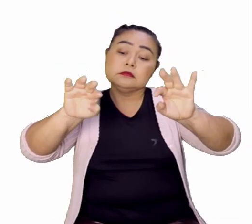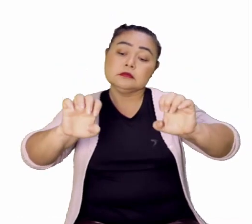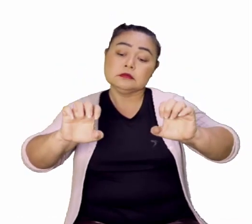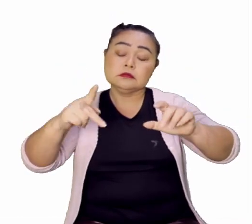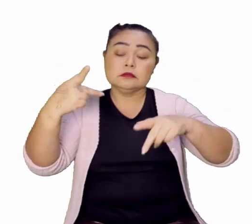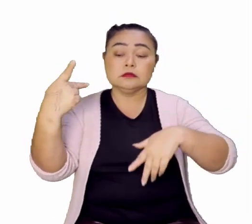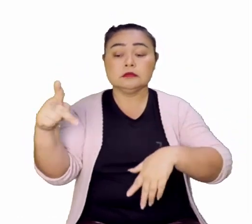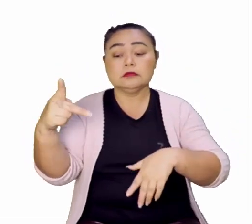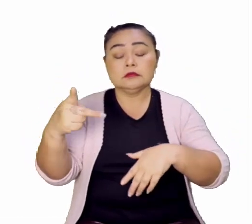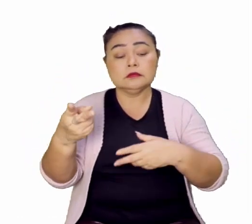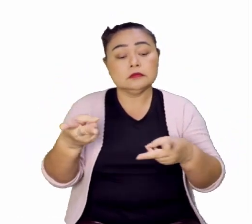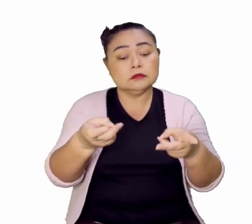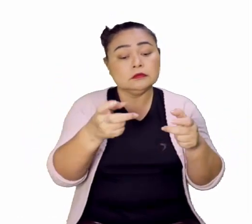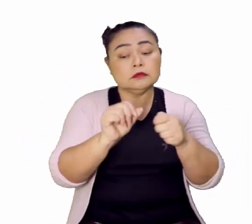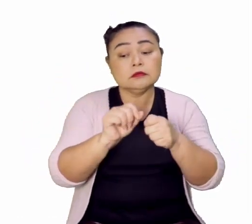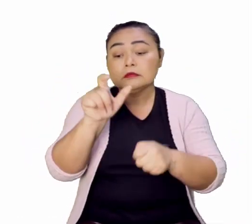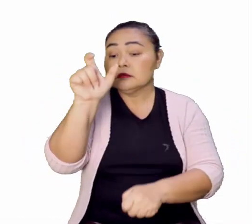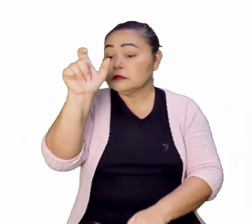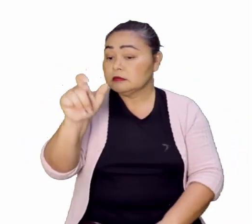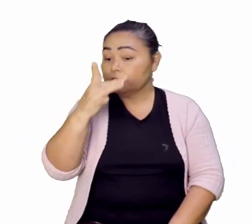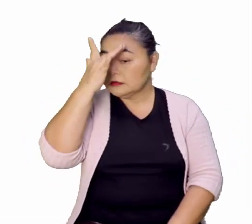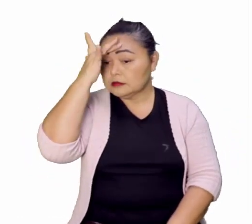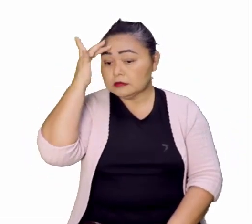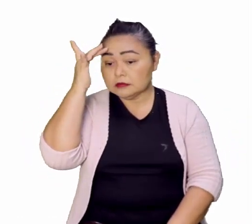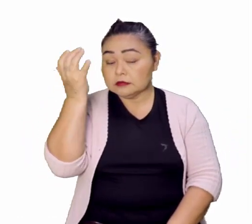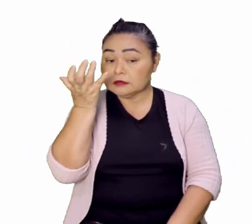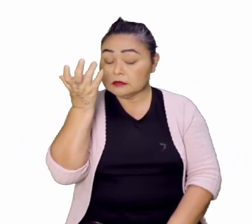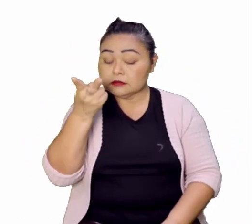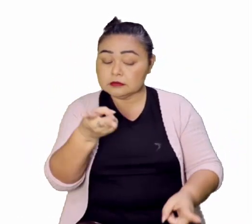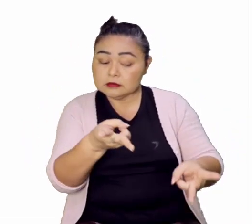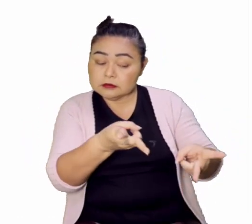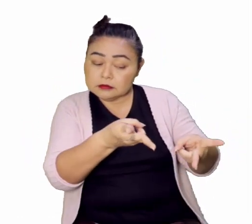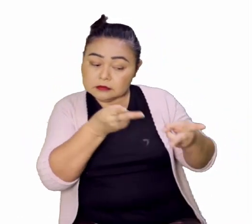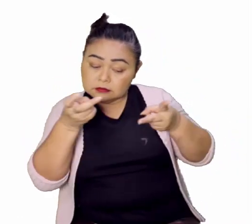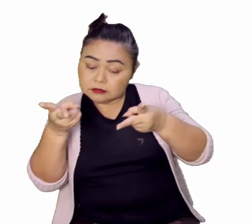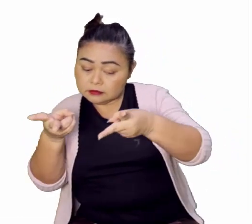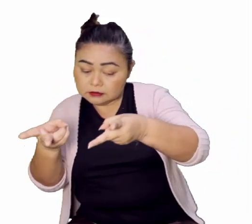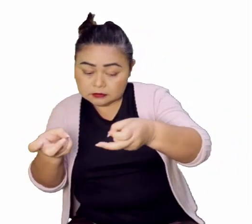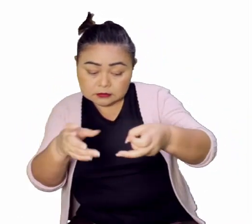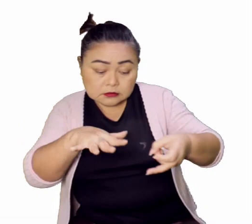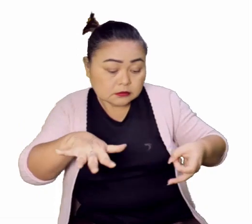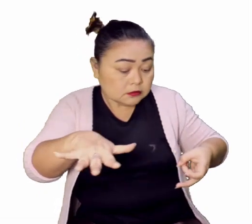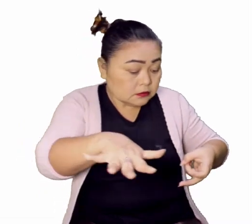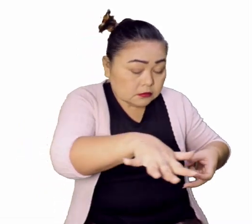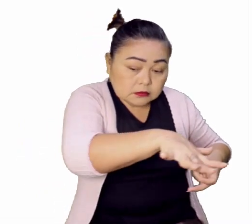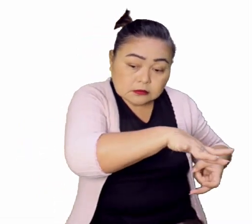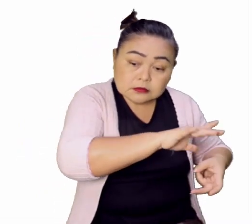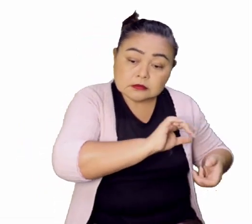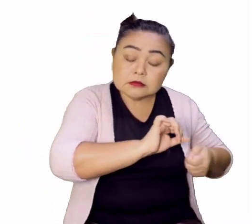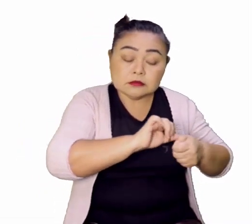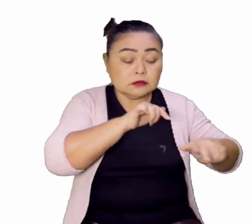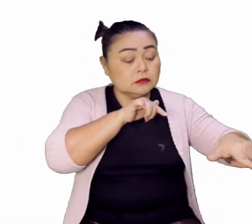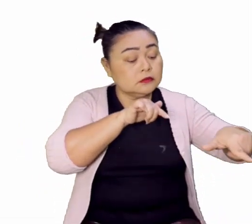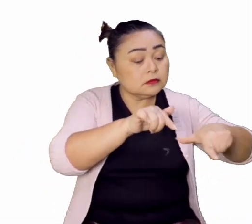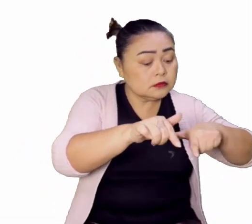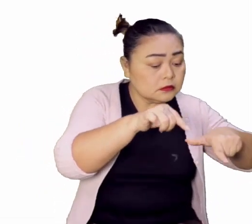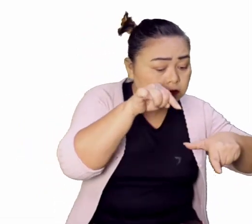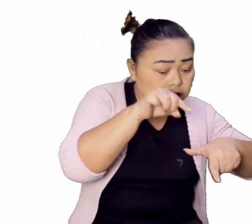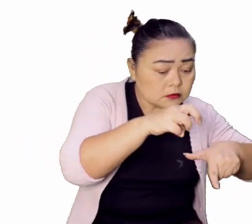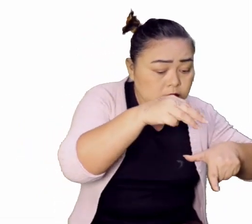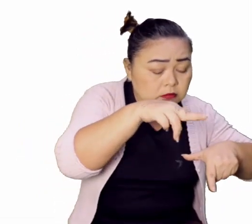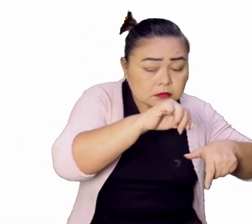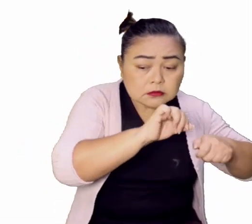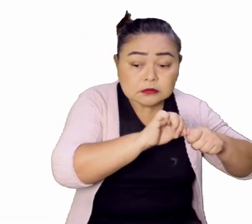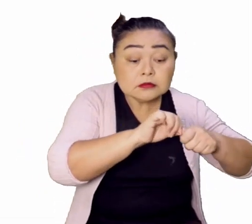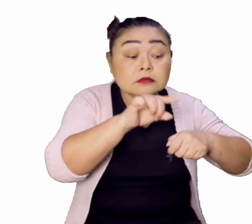iriam explorar. Certinho? O trabalho realizado nas minas, ele era realizado